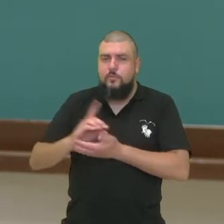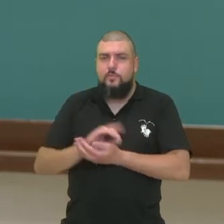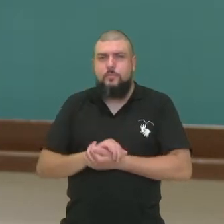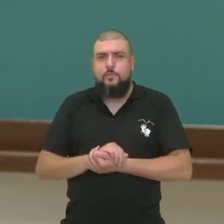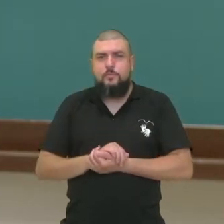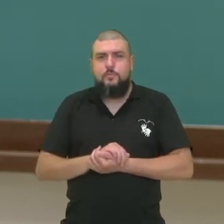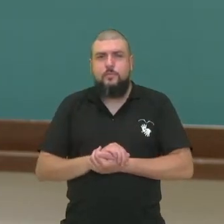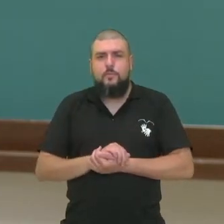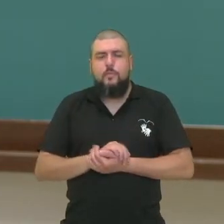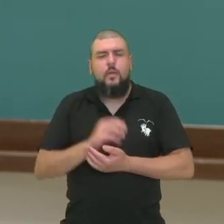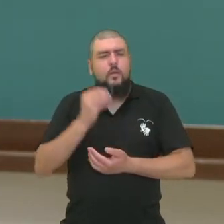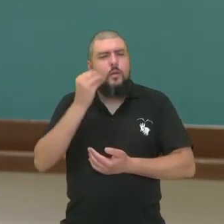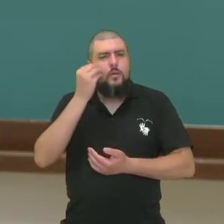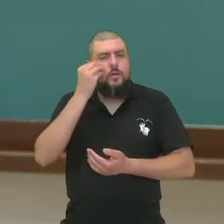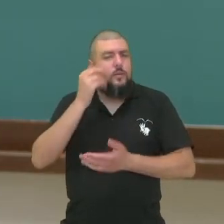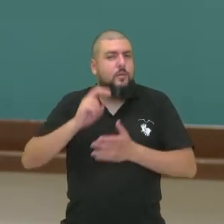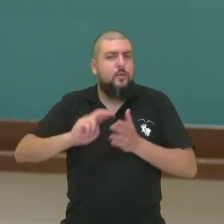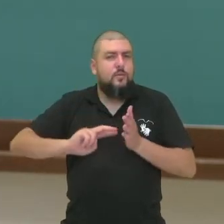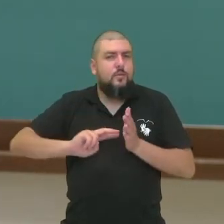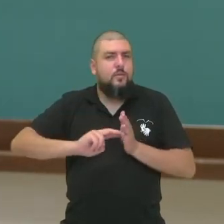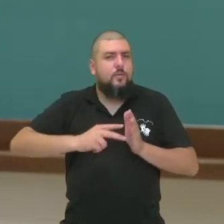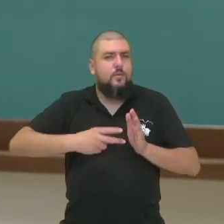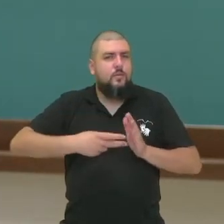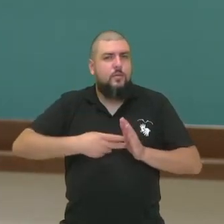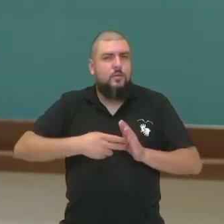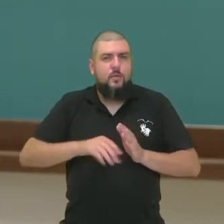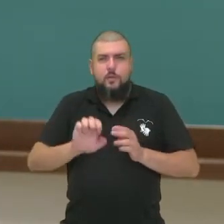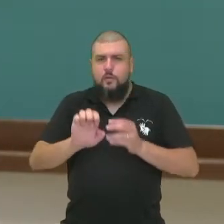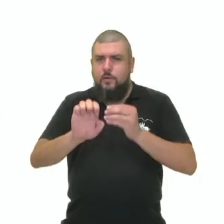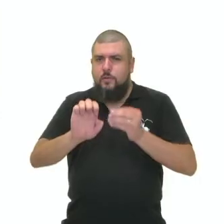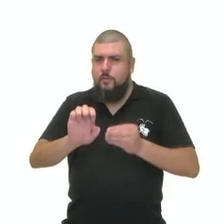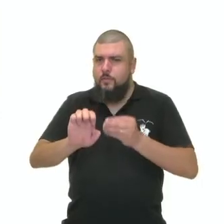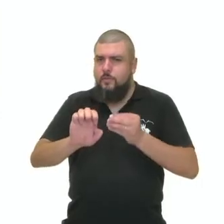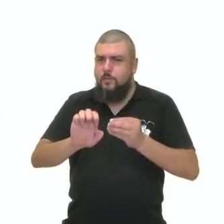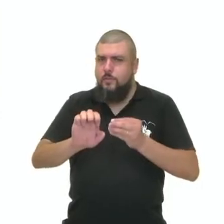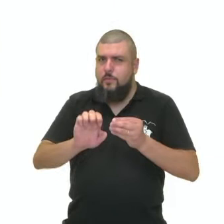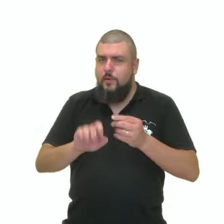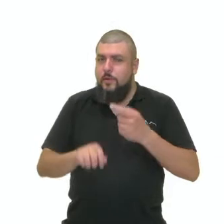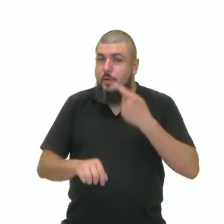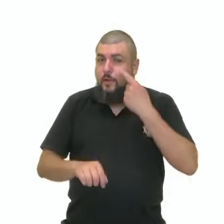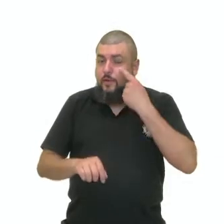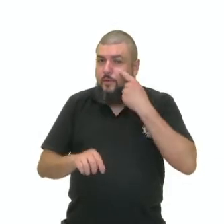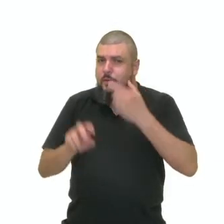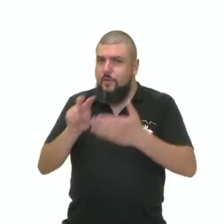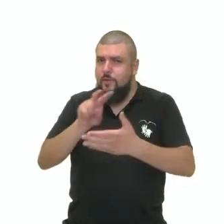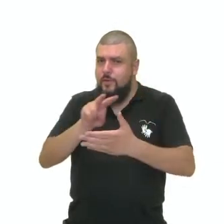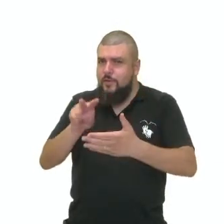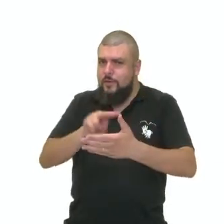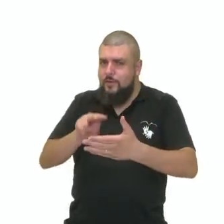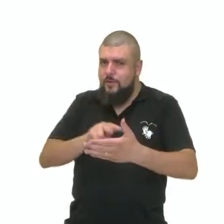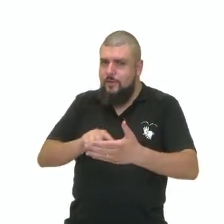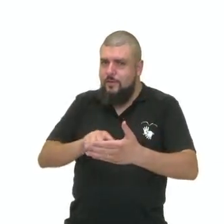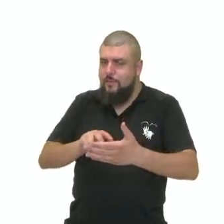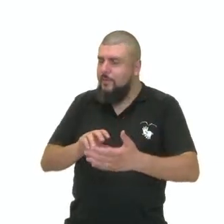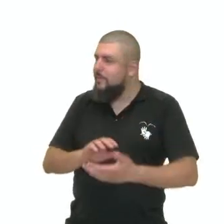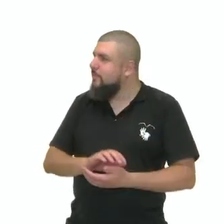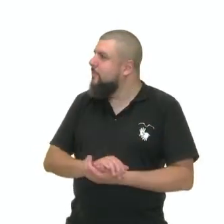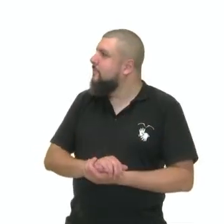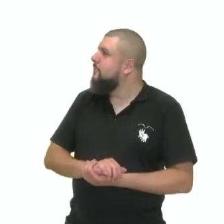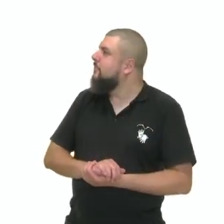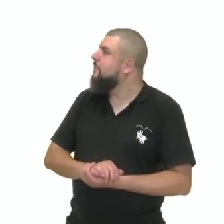ver o sentido de empirismo no dicionário. Então, de acordo com o dicionário, empirismo é a doutrina